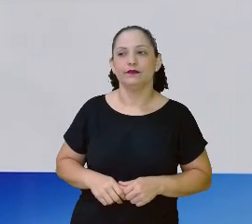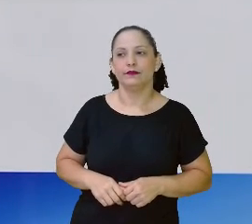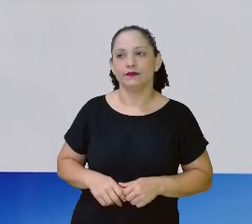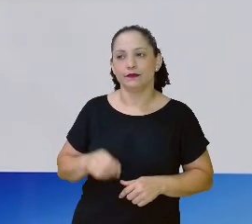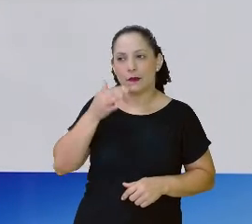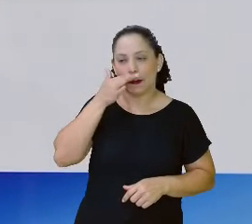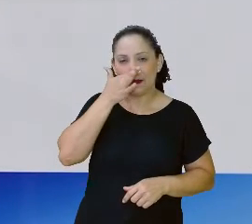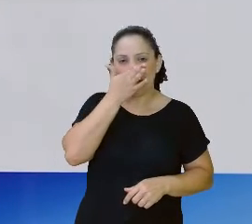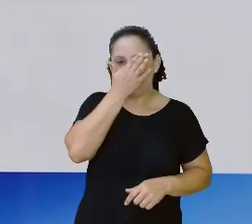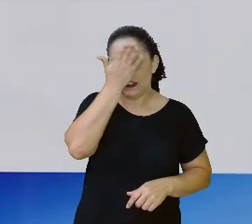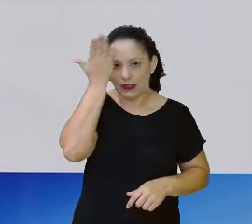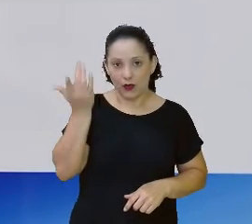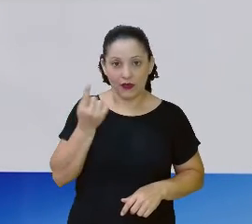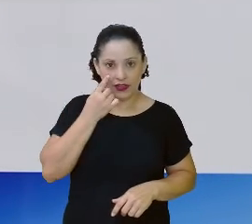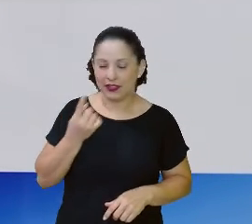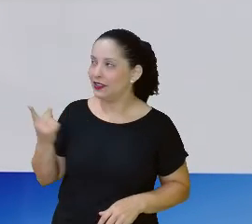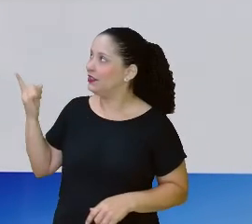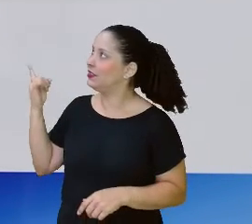Vamos aqui, ó.